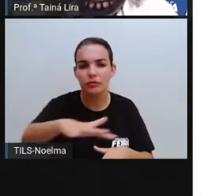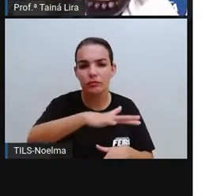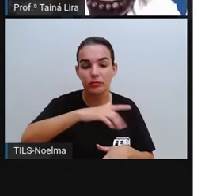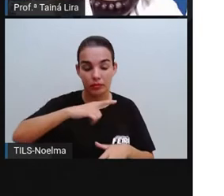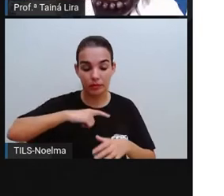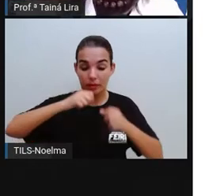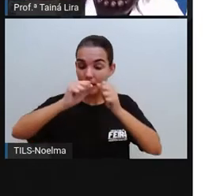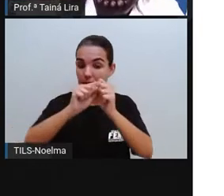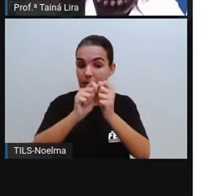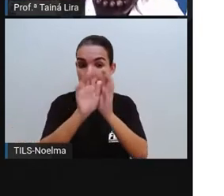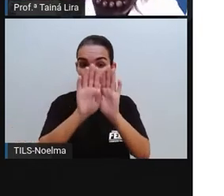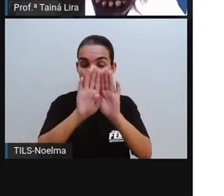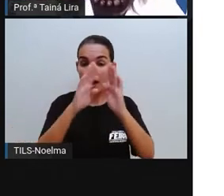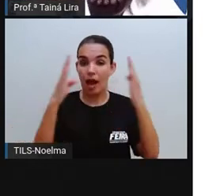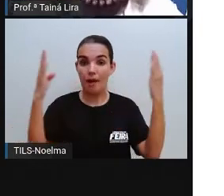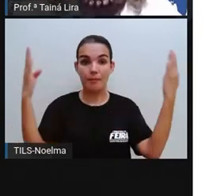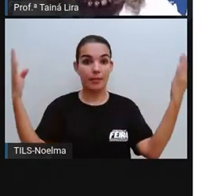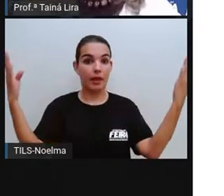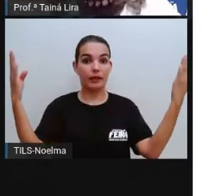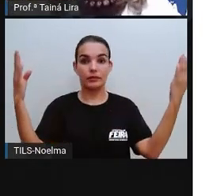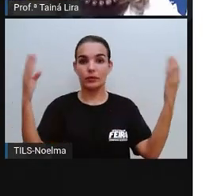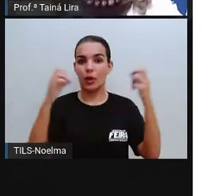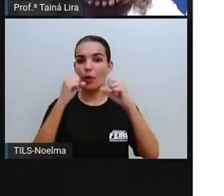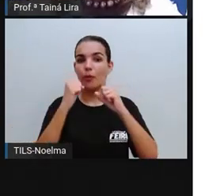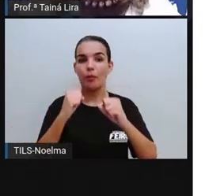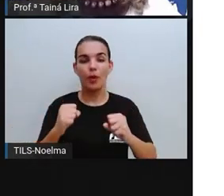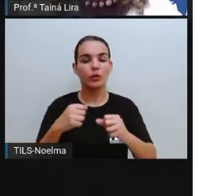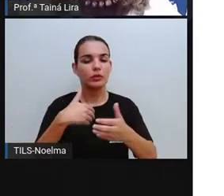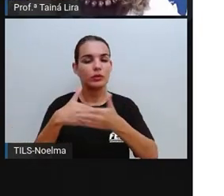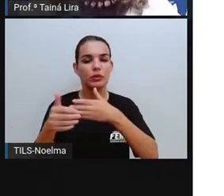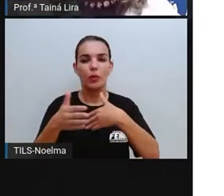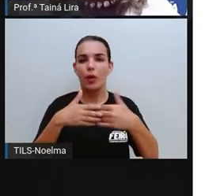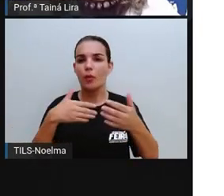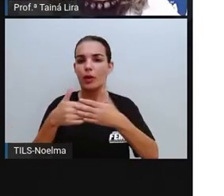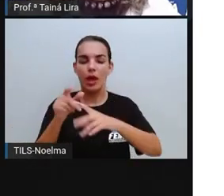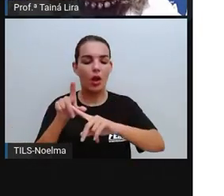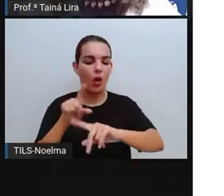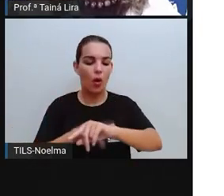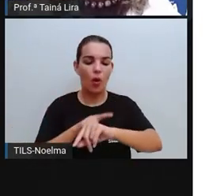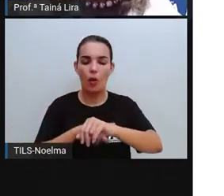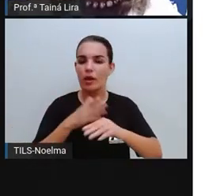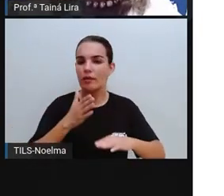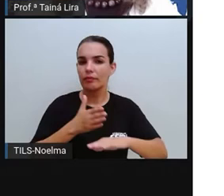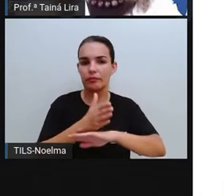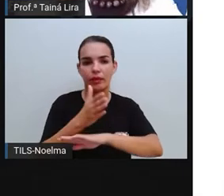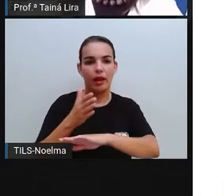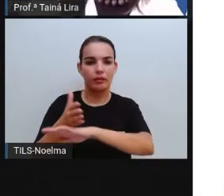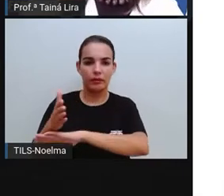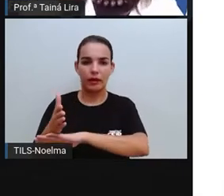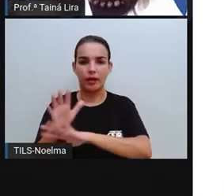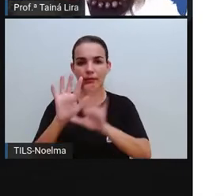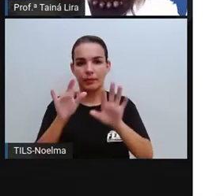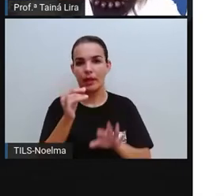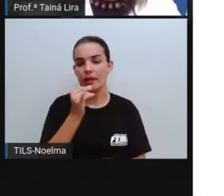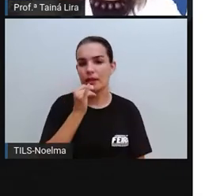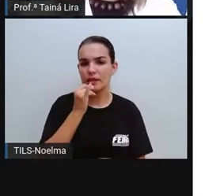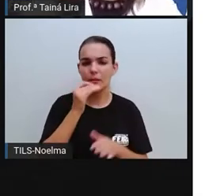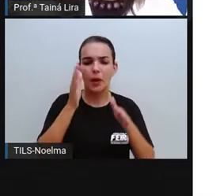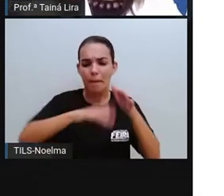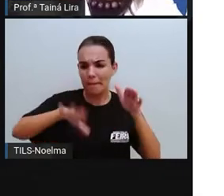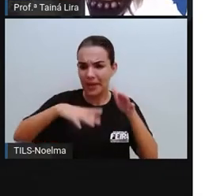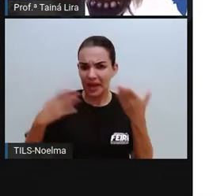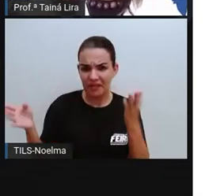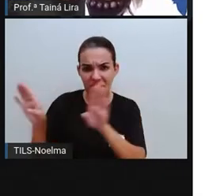abertos. Por que, Pró? Porque na hora que você chegar, você pode entrar, tá bom? Por exemplo, praia fecha?